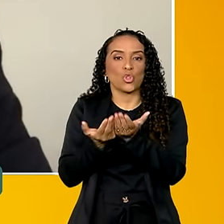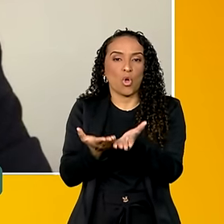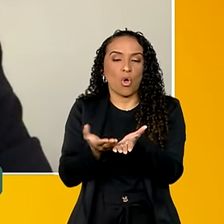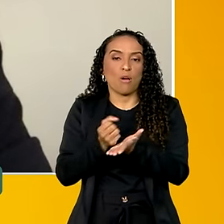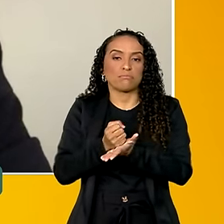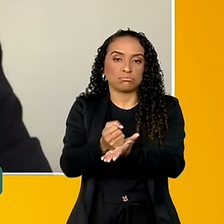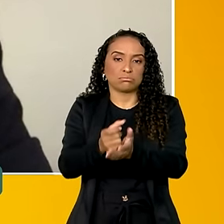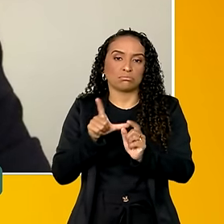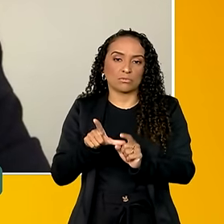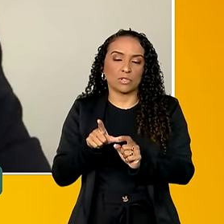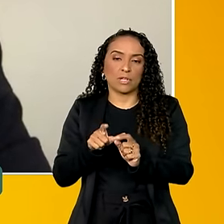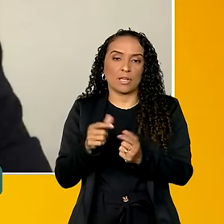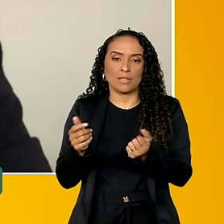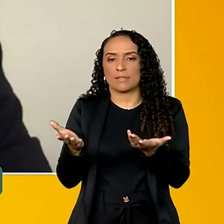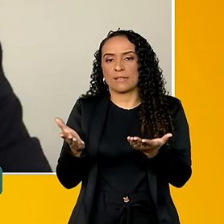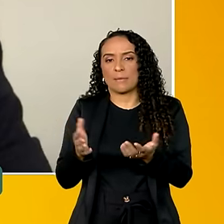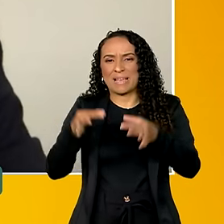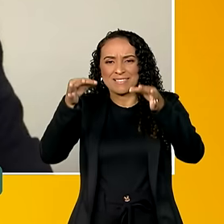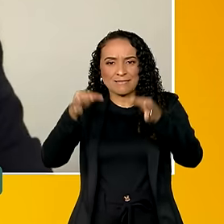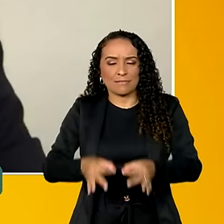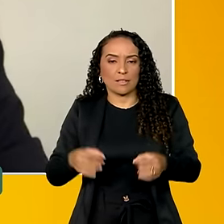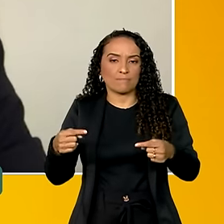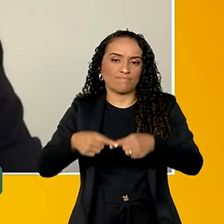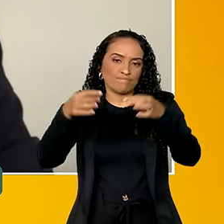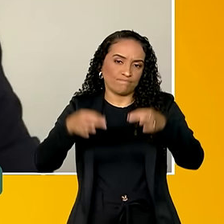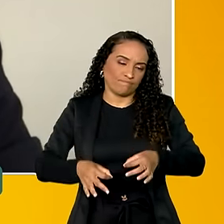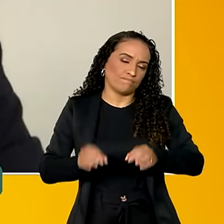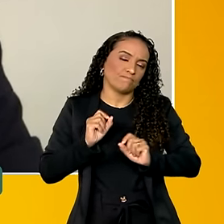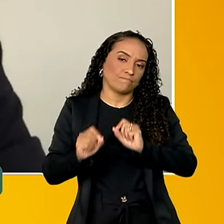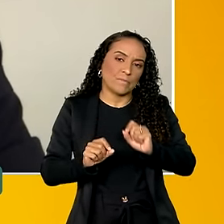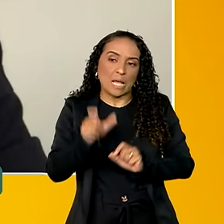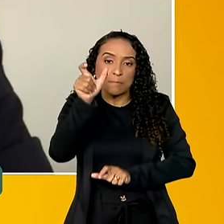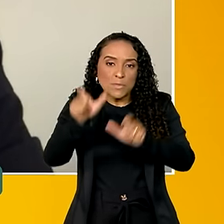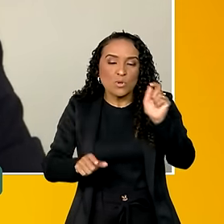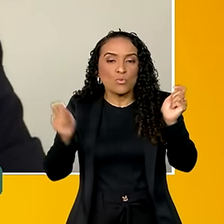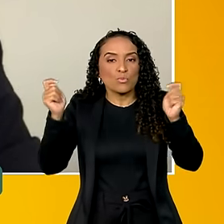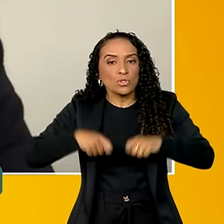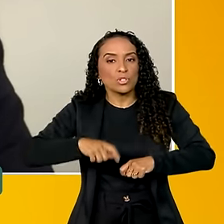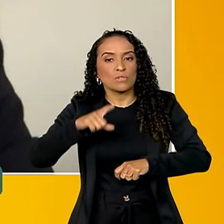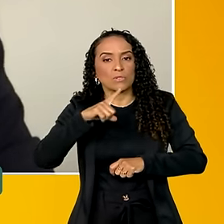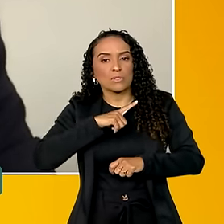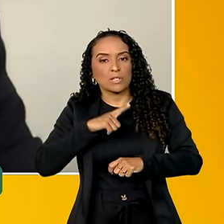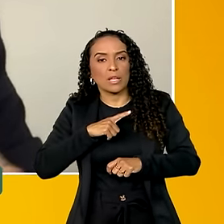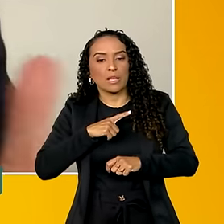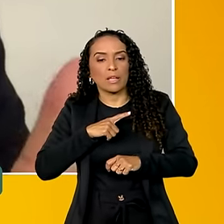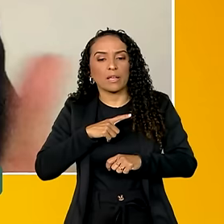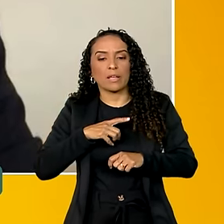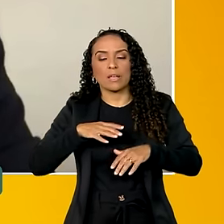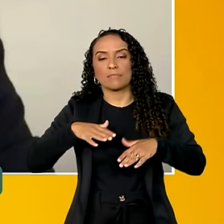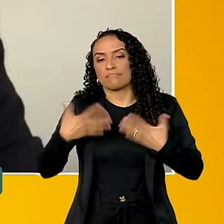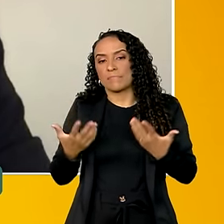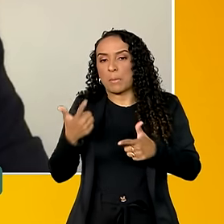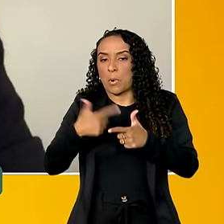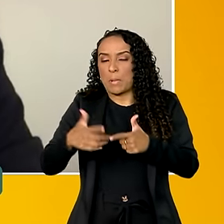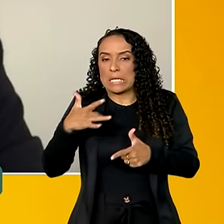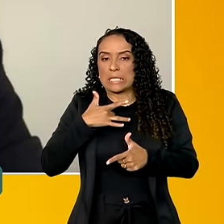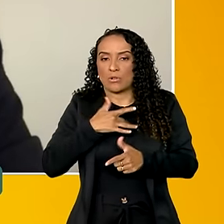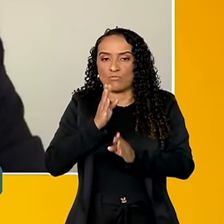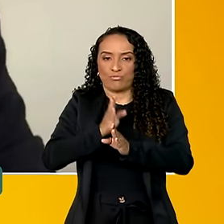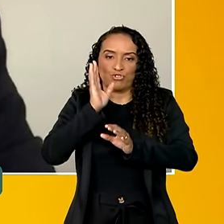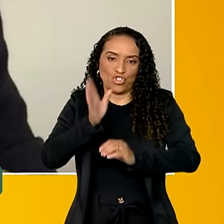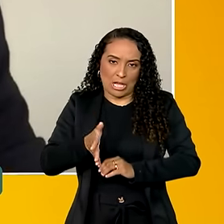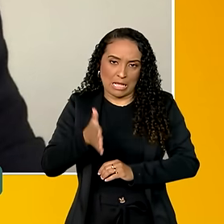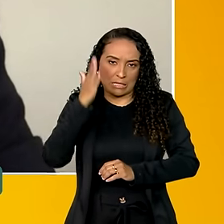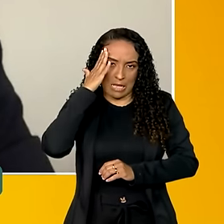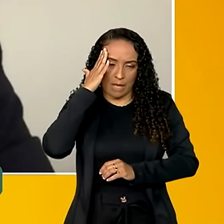sendo feita de uma maneira mais eficiente para que as pessoas possam ter, quando o problema de saúde é diagnosticado,